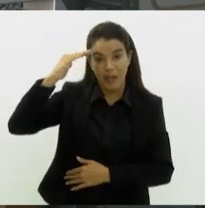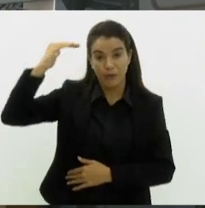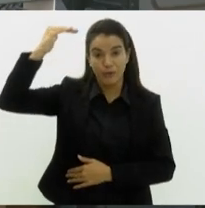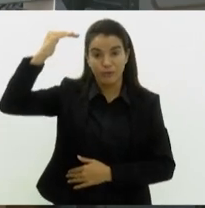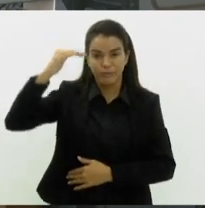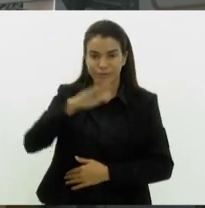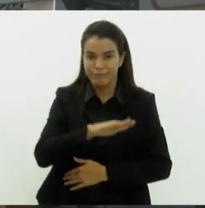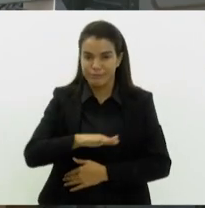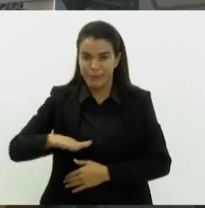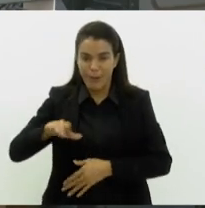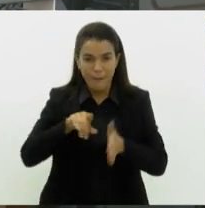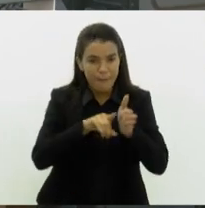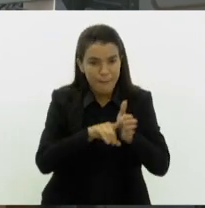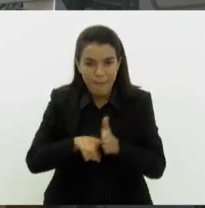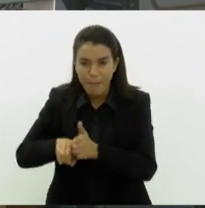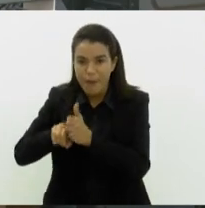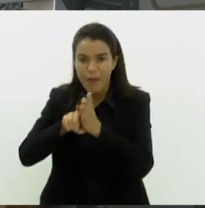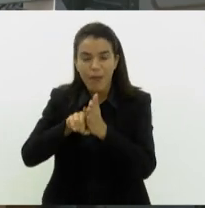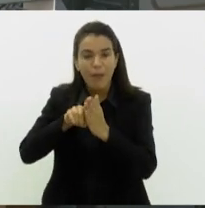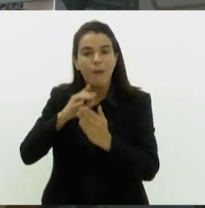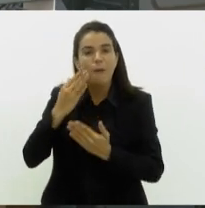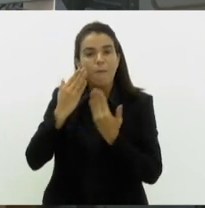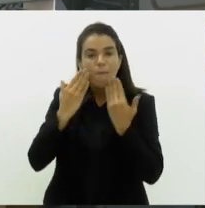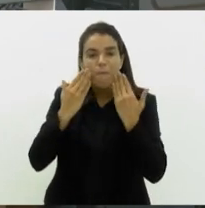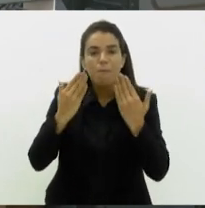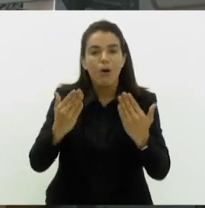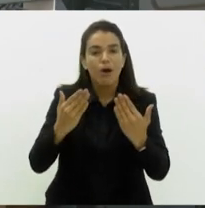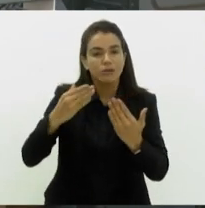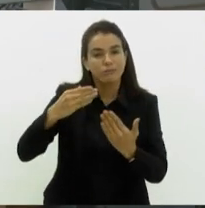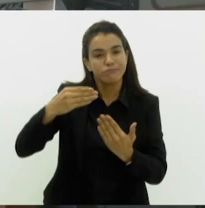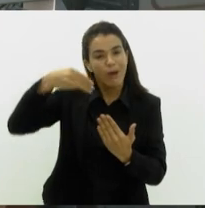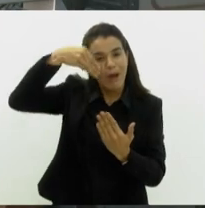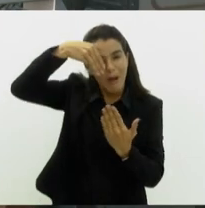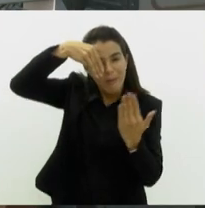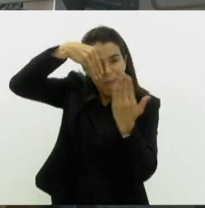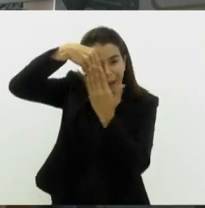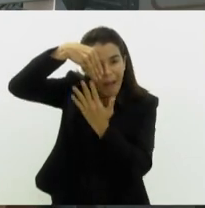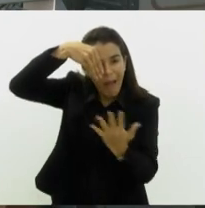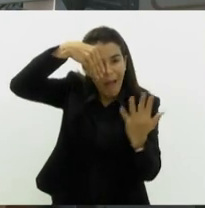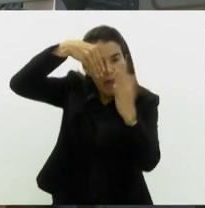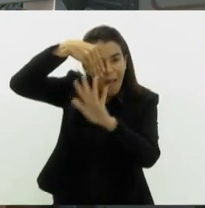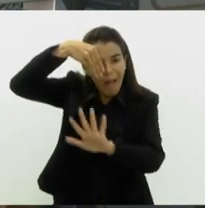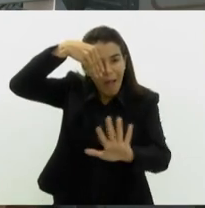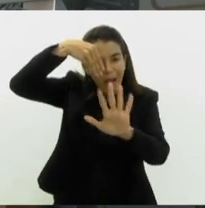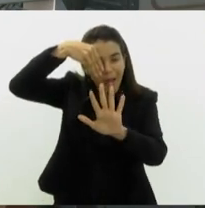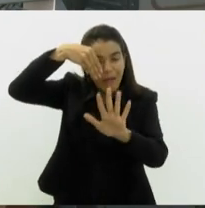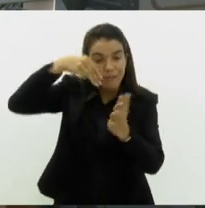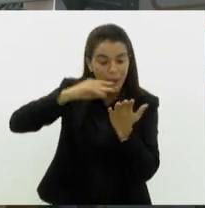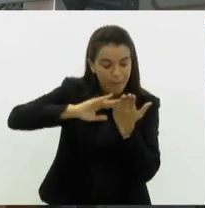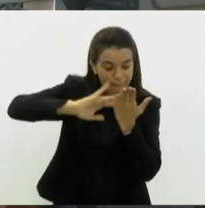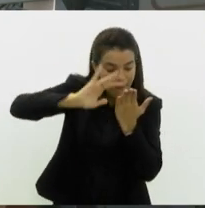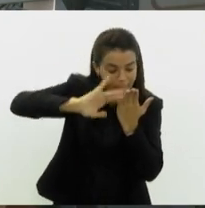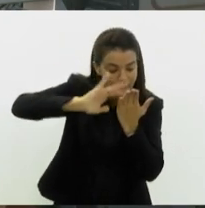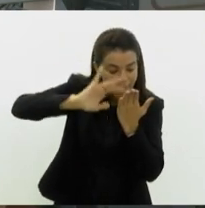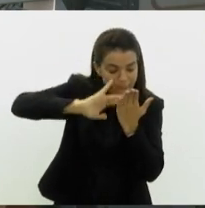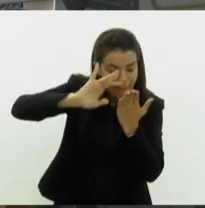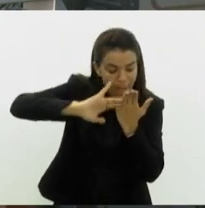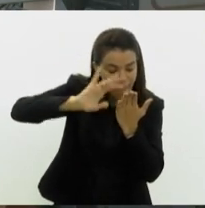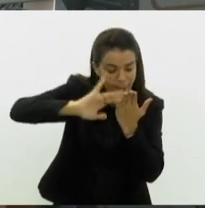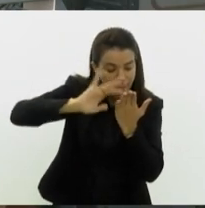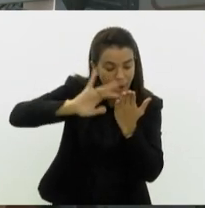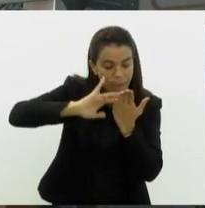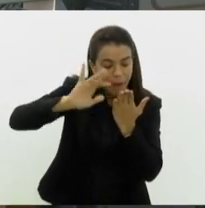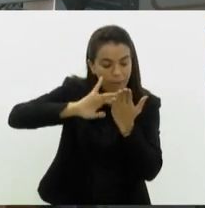As linhas de pesquisa apontam que o aumento da atividade visual de perto, com o uso de smartphones e tablets, a diminuição da